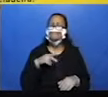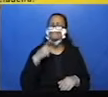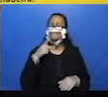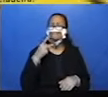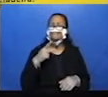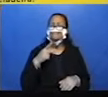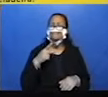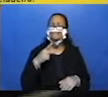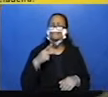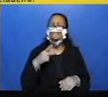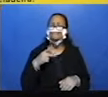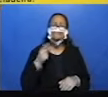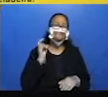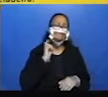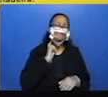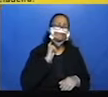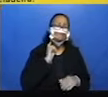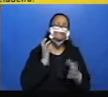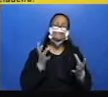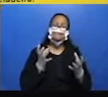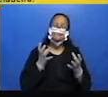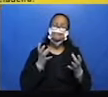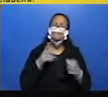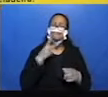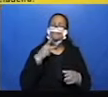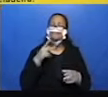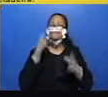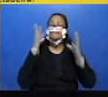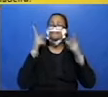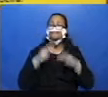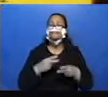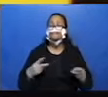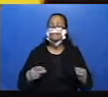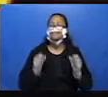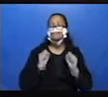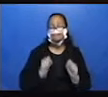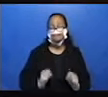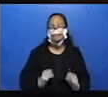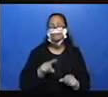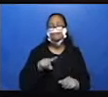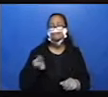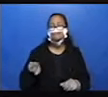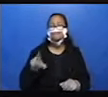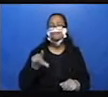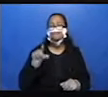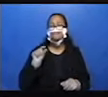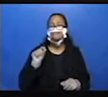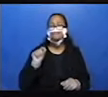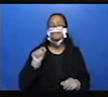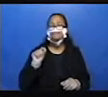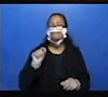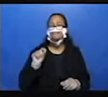da minha lista. Tudo bem, não tem problema, tá? Você escolhe, tá bom?